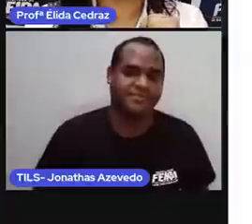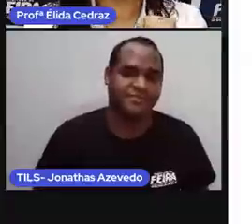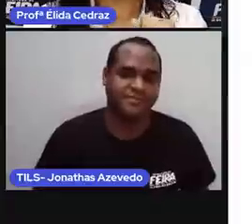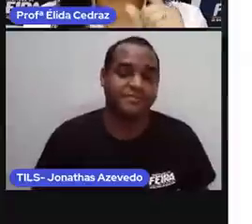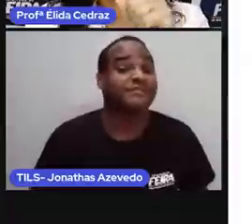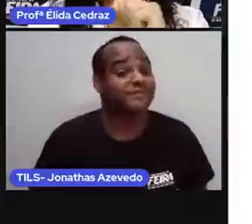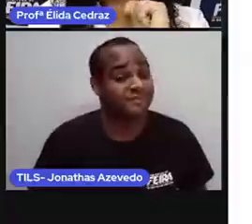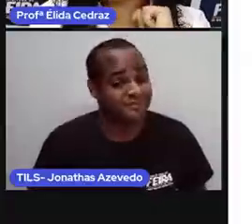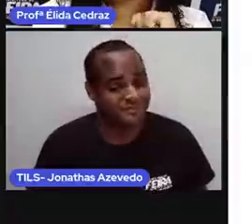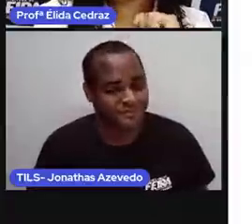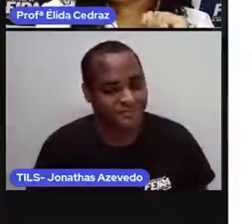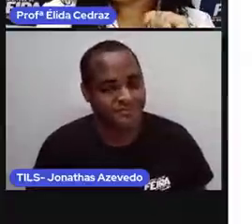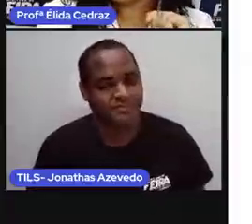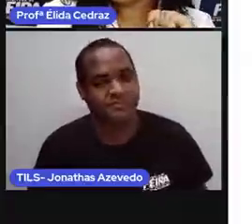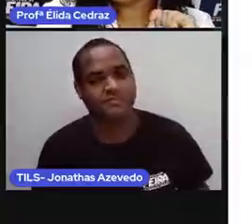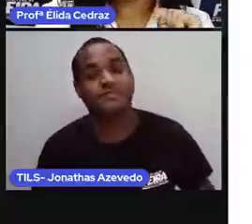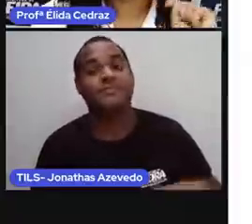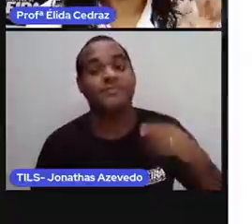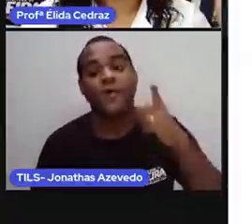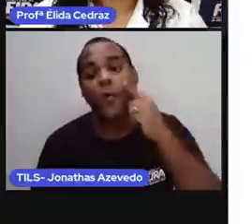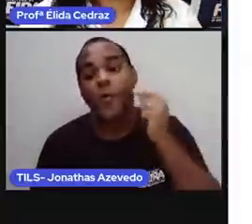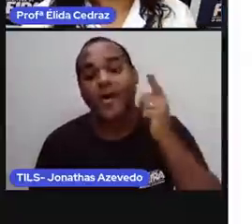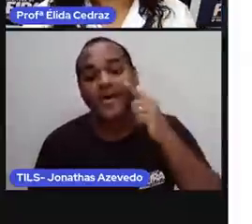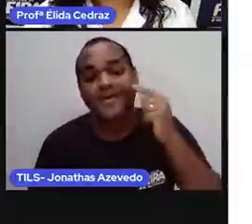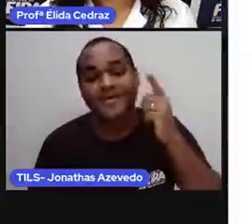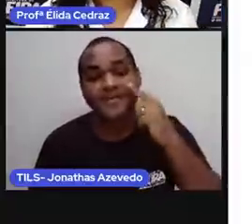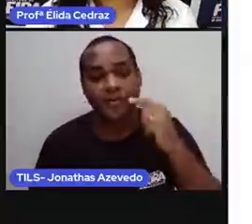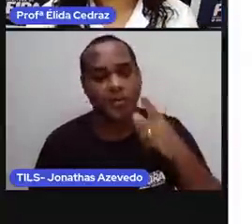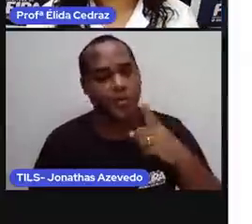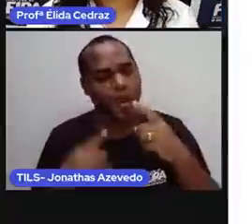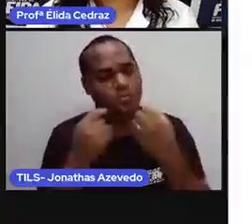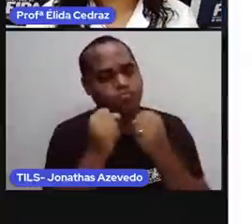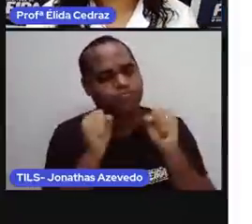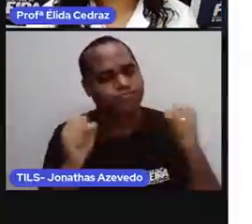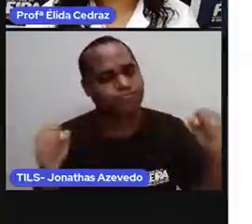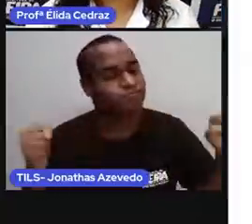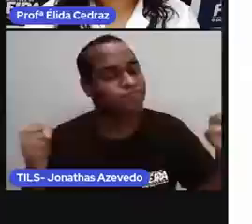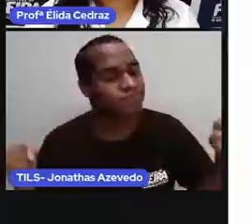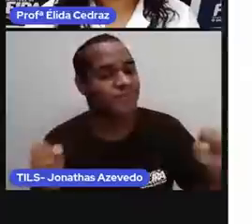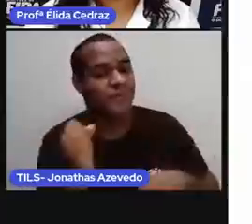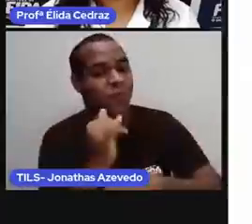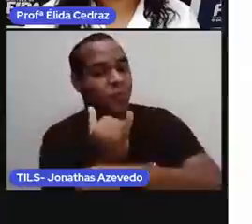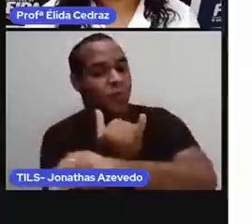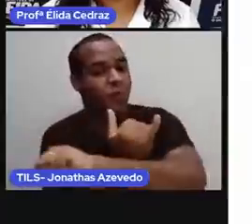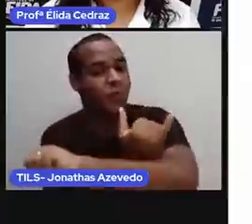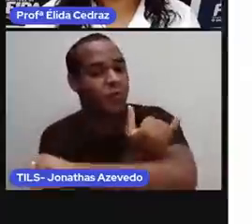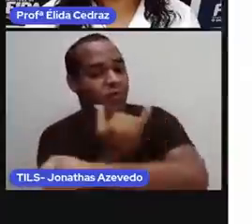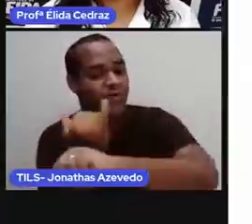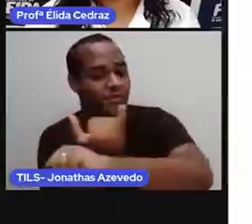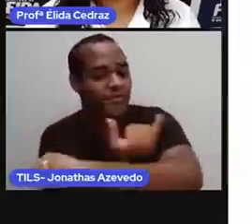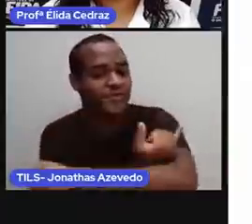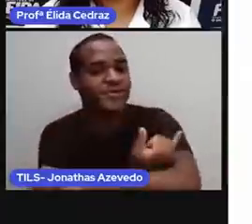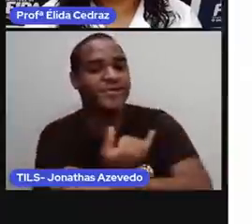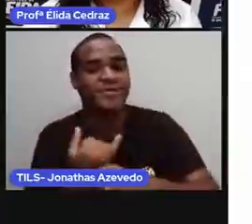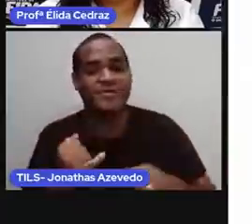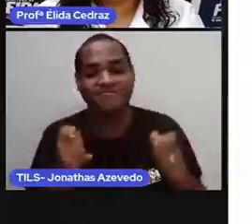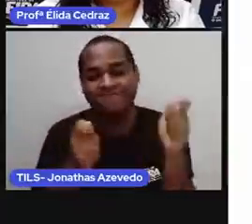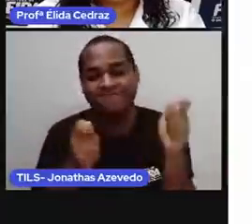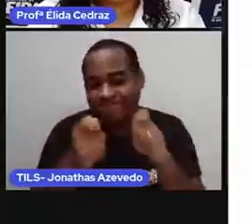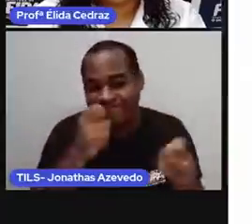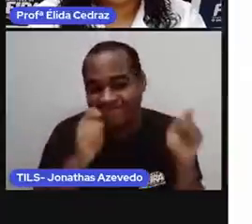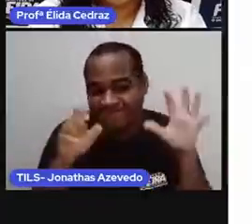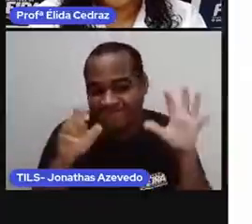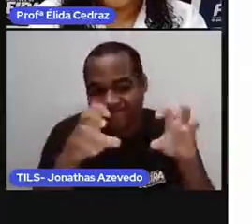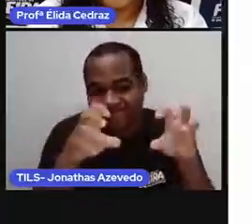Isso! O gato quindim. Olha como ele é fofo, gente! Bem gordinho. Meu Deus! Dá vontade